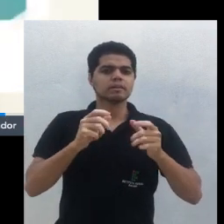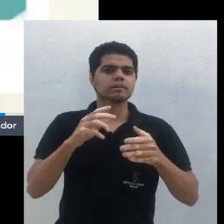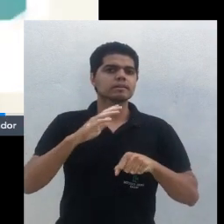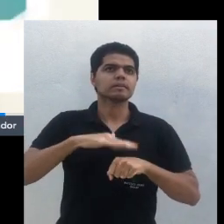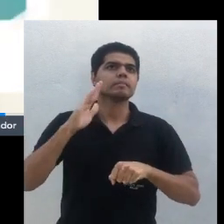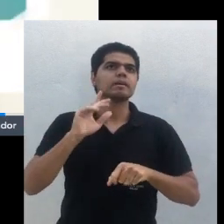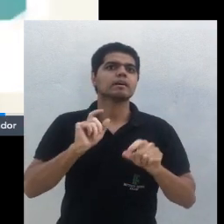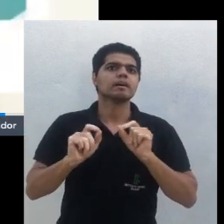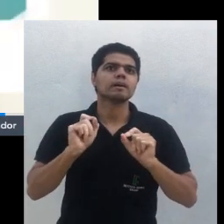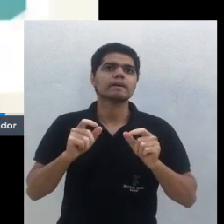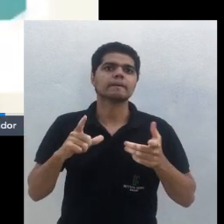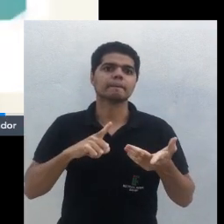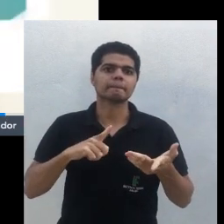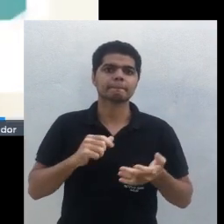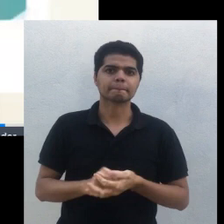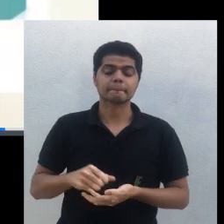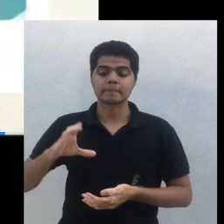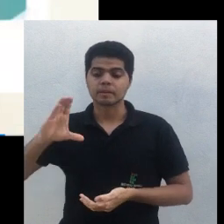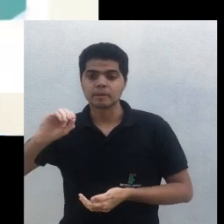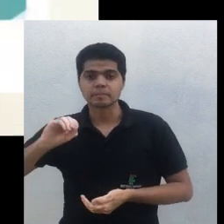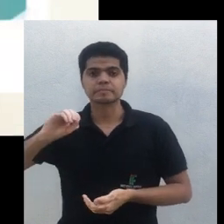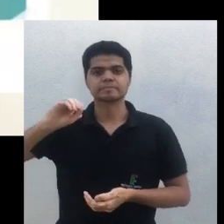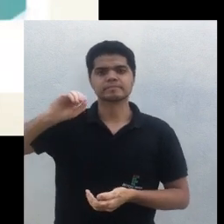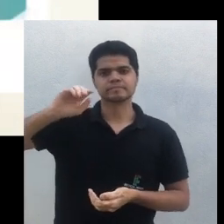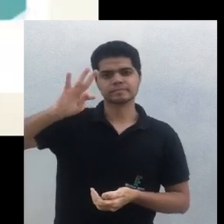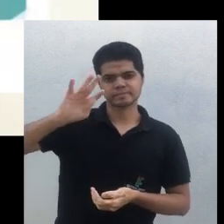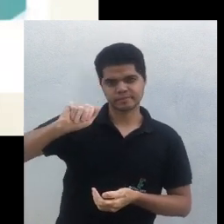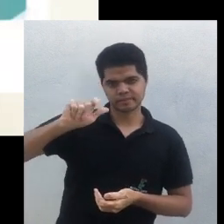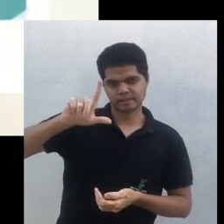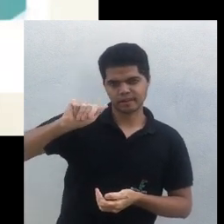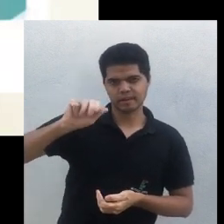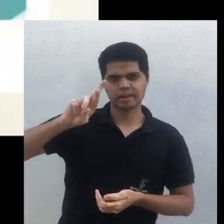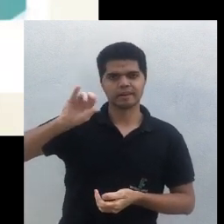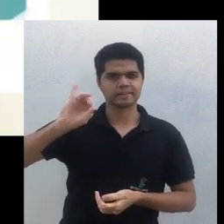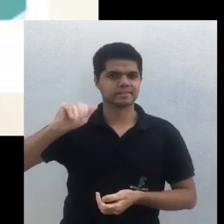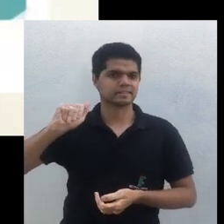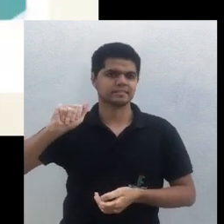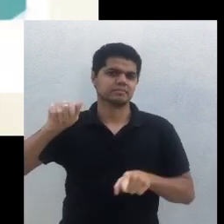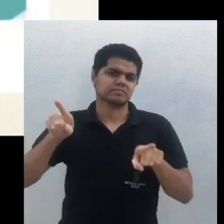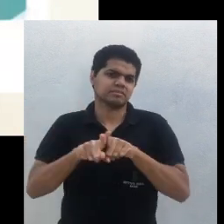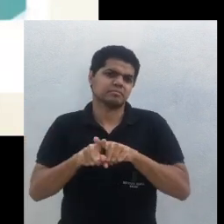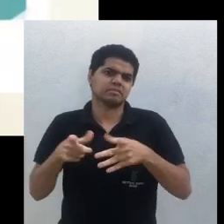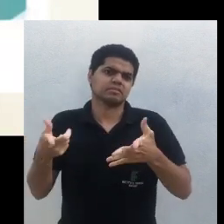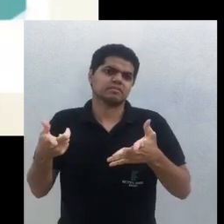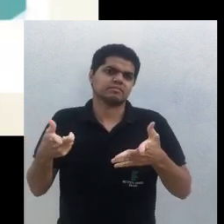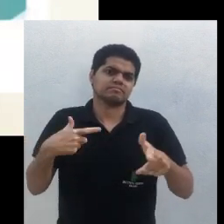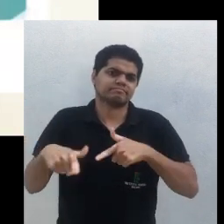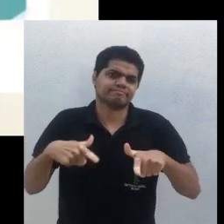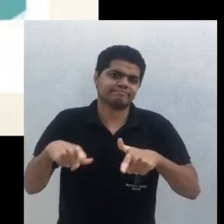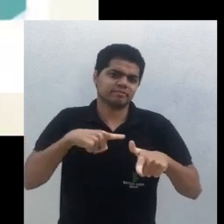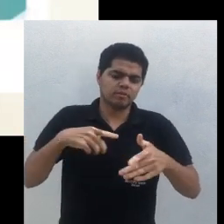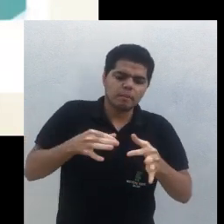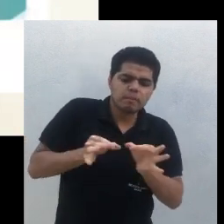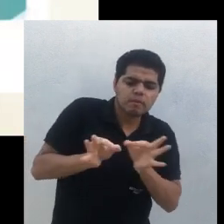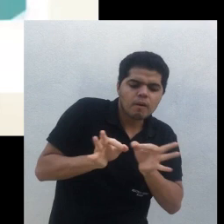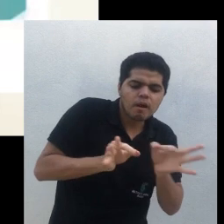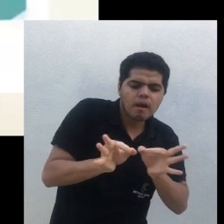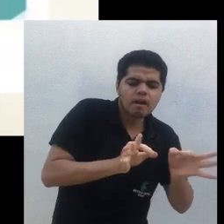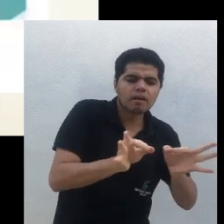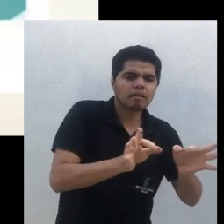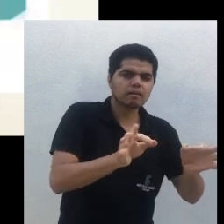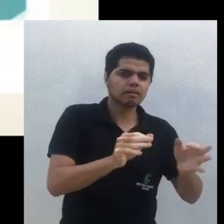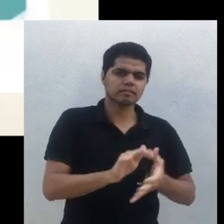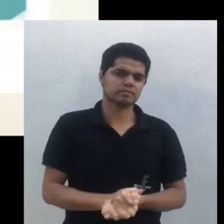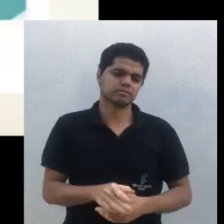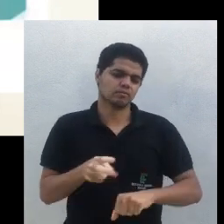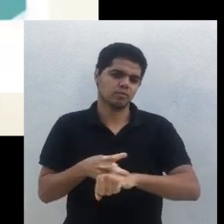coisa muitos agricultores respeito eu respeito também as fases da lua quando eu trabalhava aqui no AONG a gente